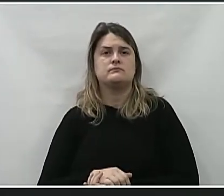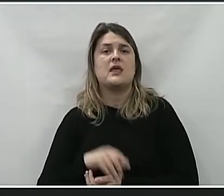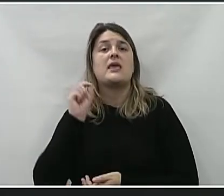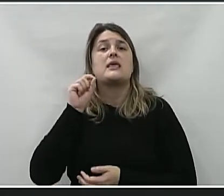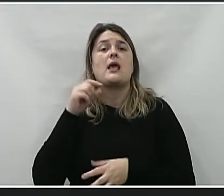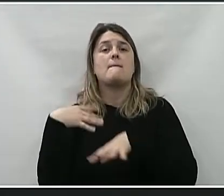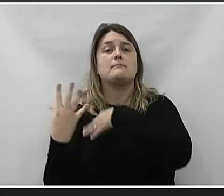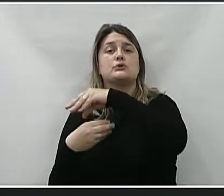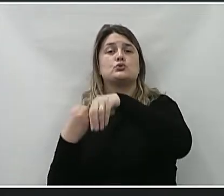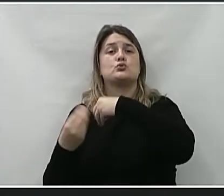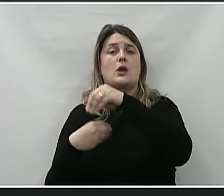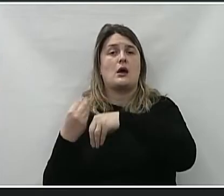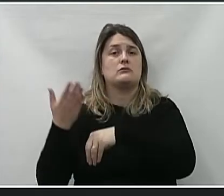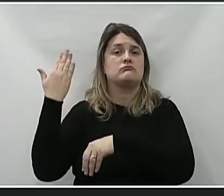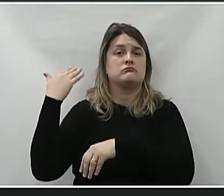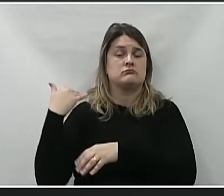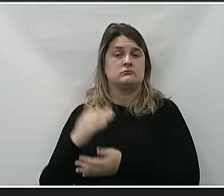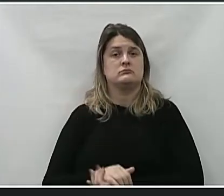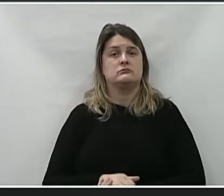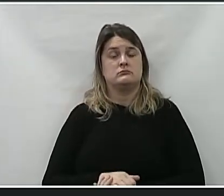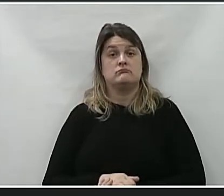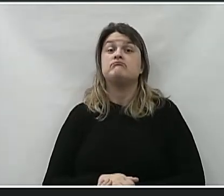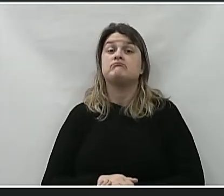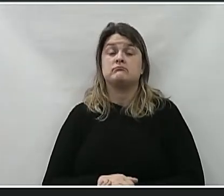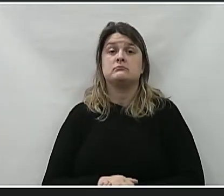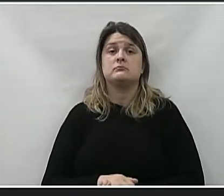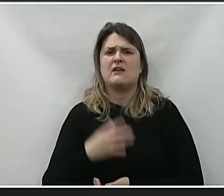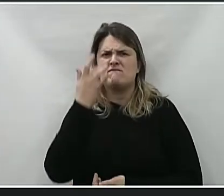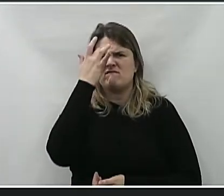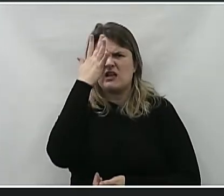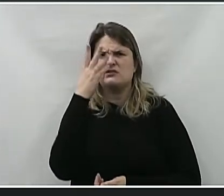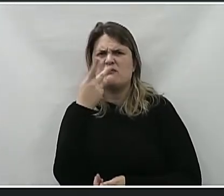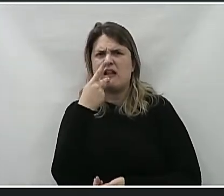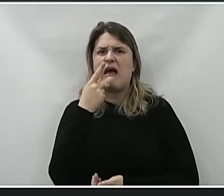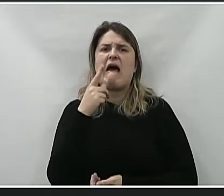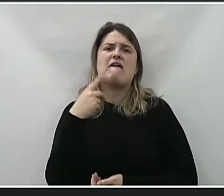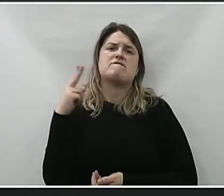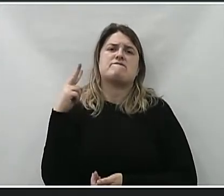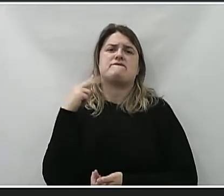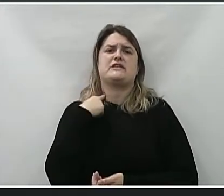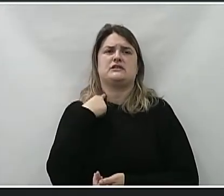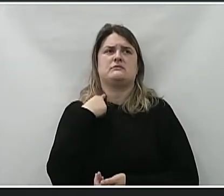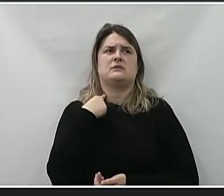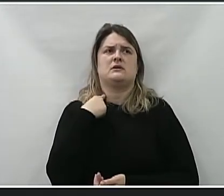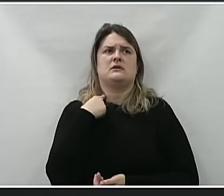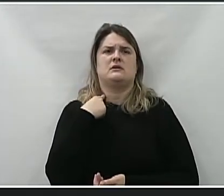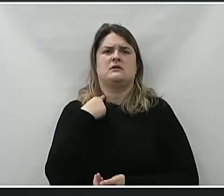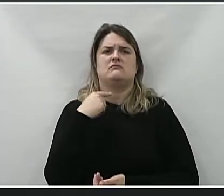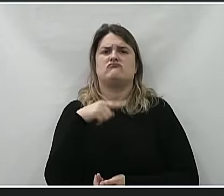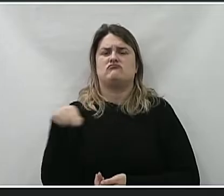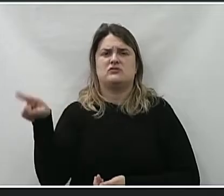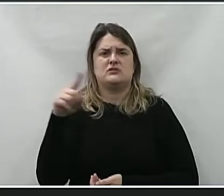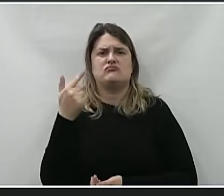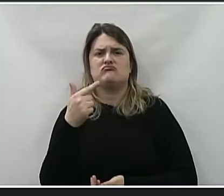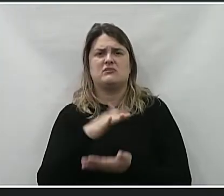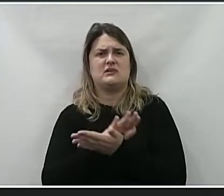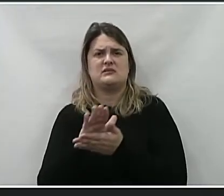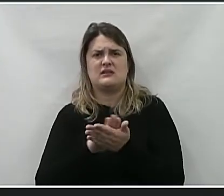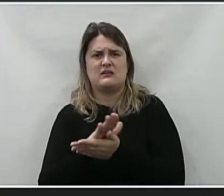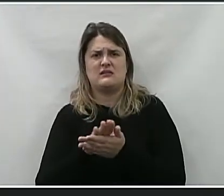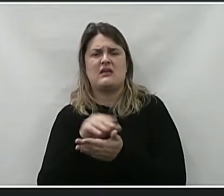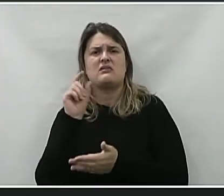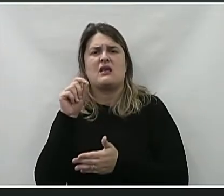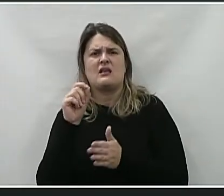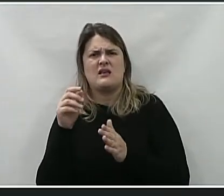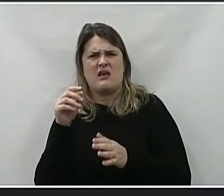Quem estava envolvido no meio? Então, é fácil vocês virem agora se fazerem de vítima. Só que vítima vocês não têm nada. Porque quem